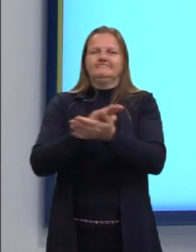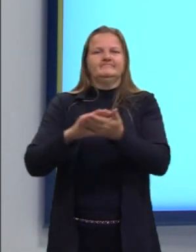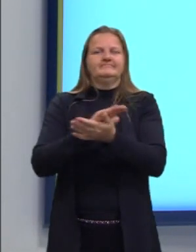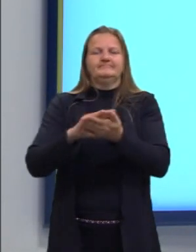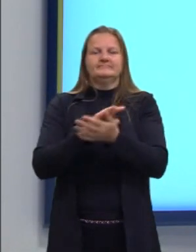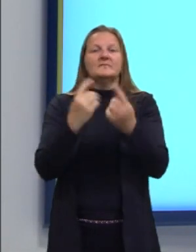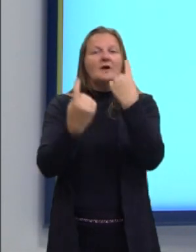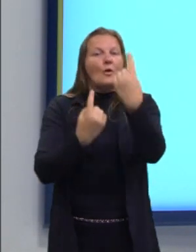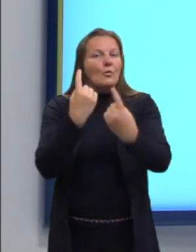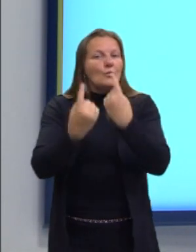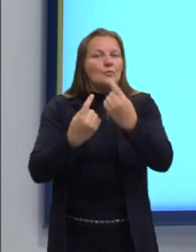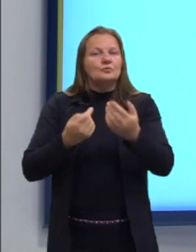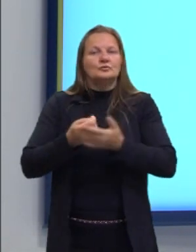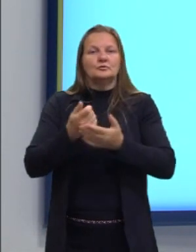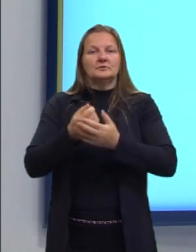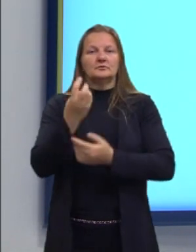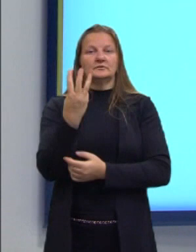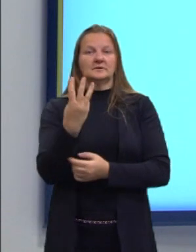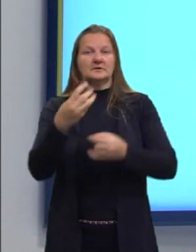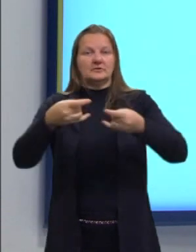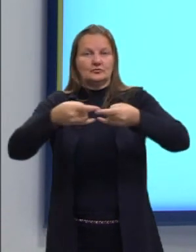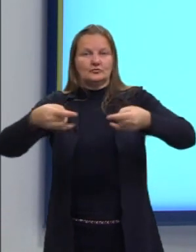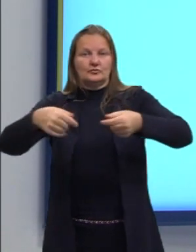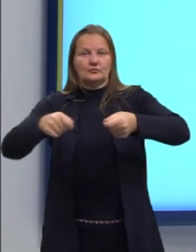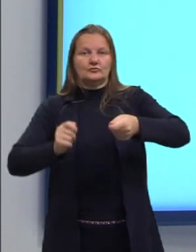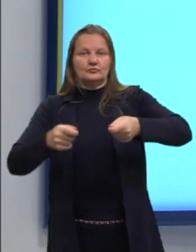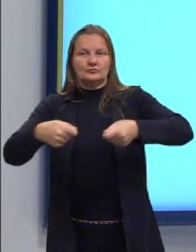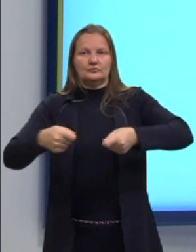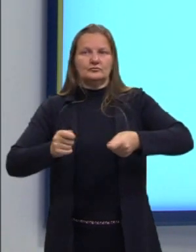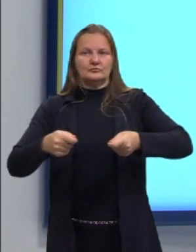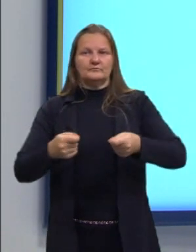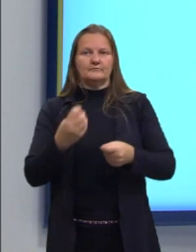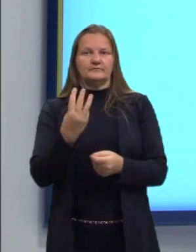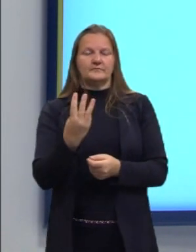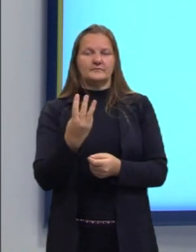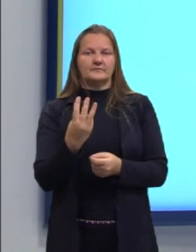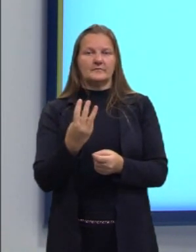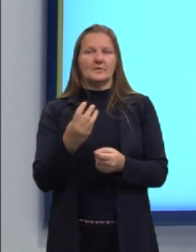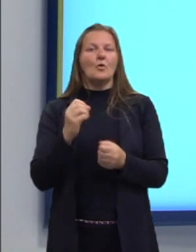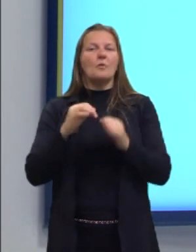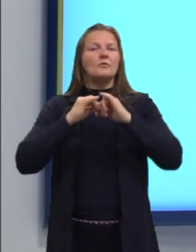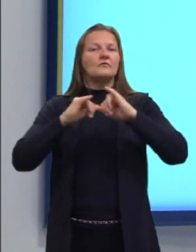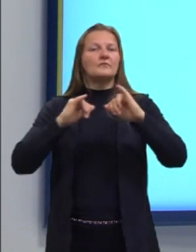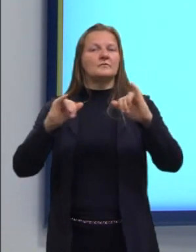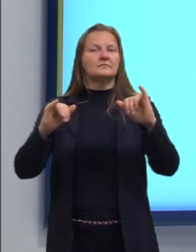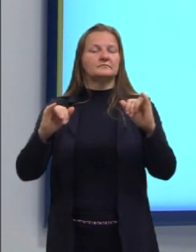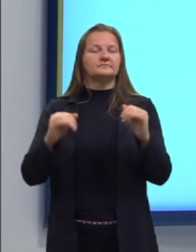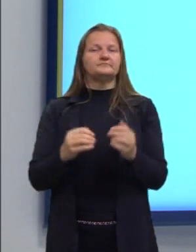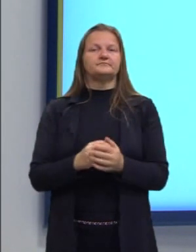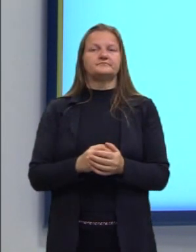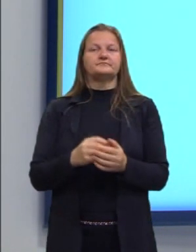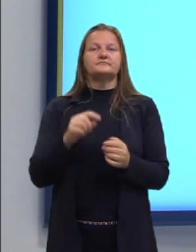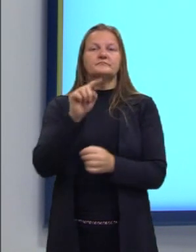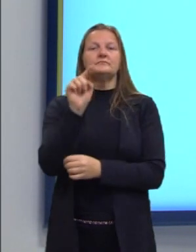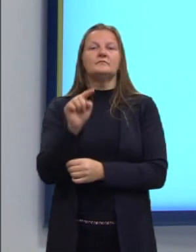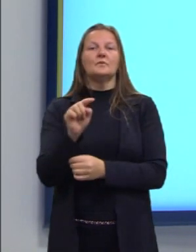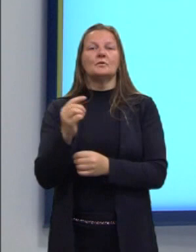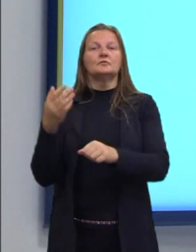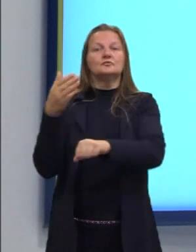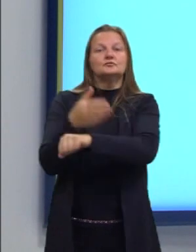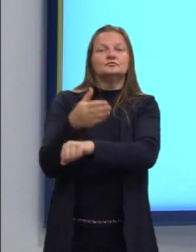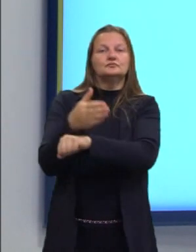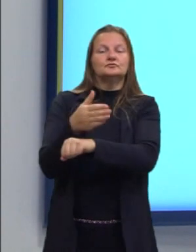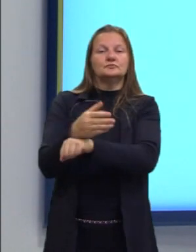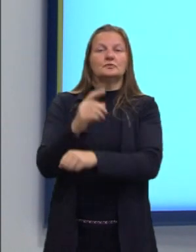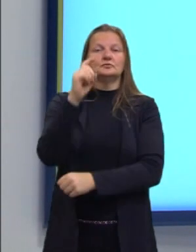Alguns alunos compraram três bilhetes. Como é que a gente pode dar essa informação? Eu não sei quantos alunos foram, então